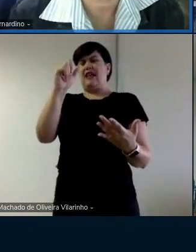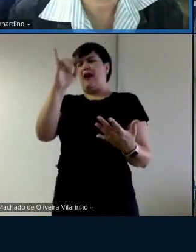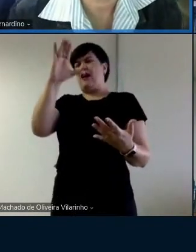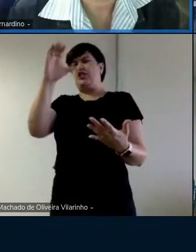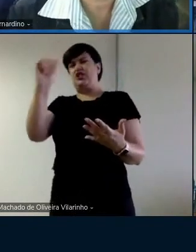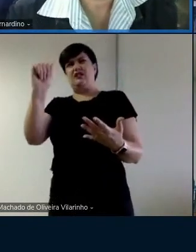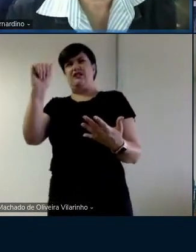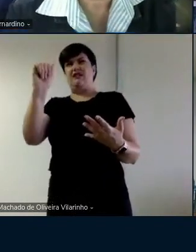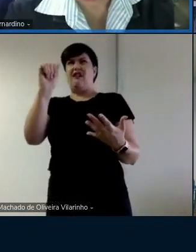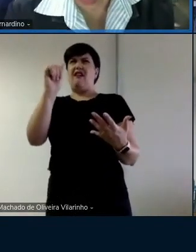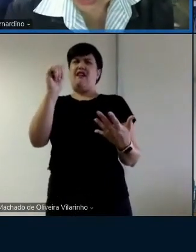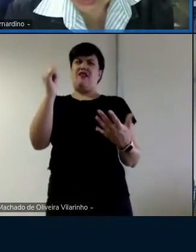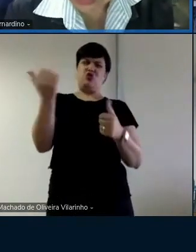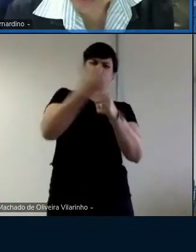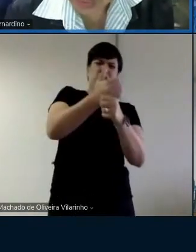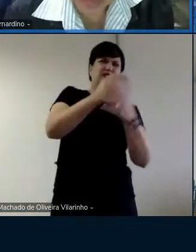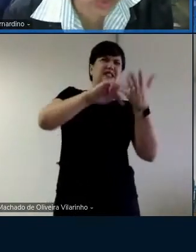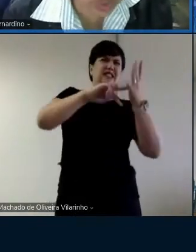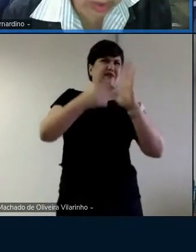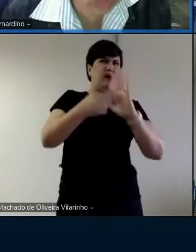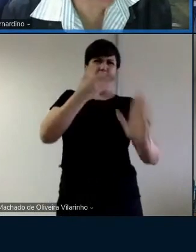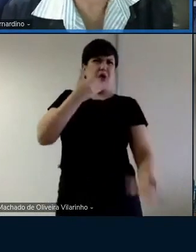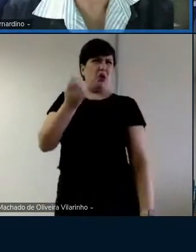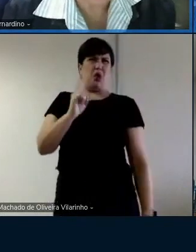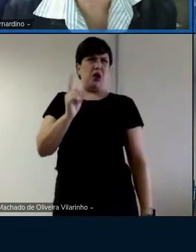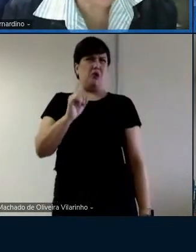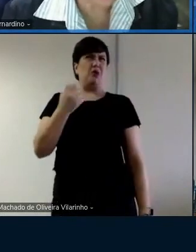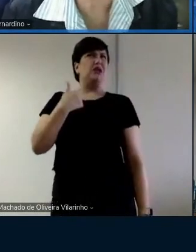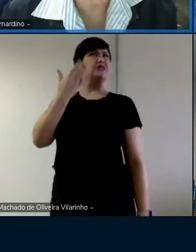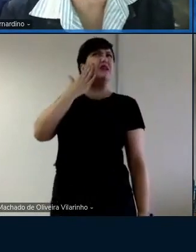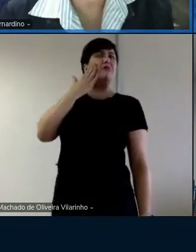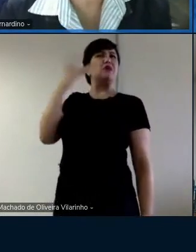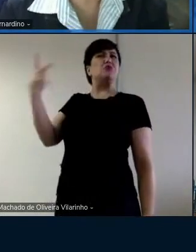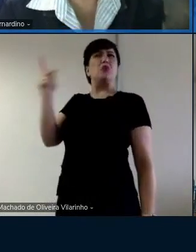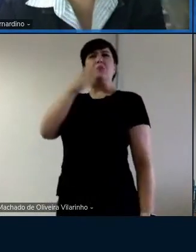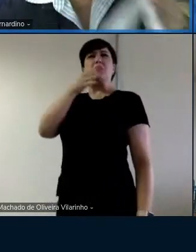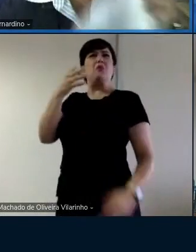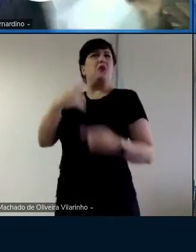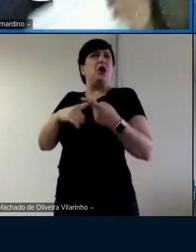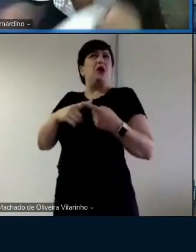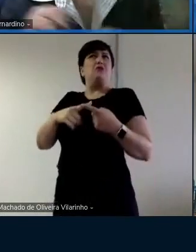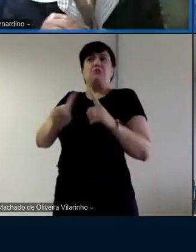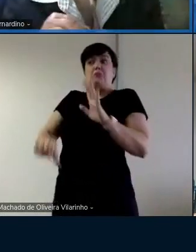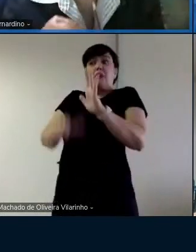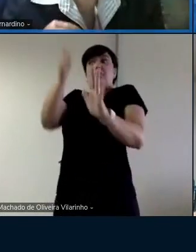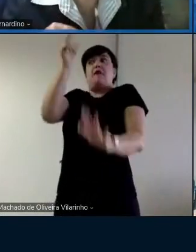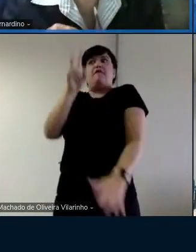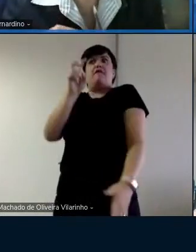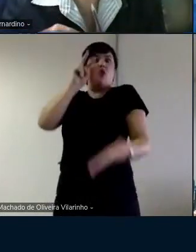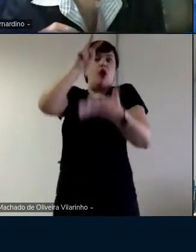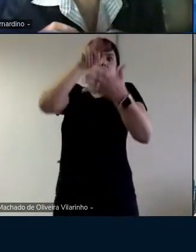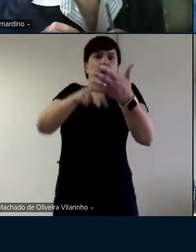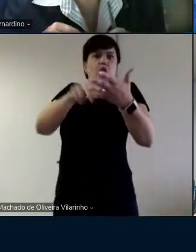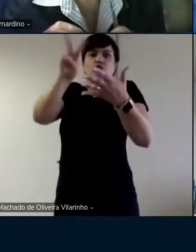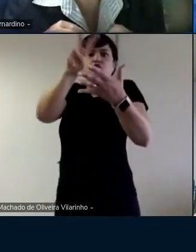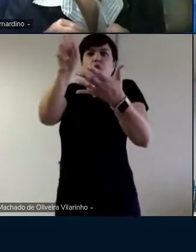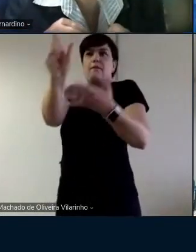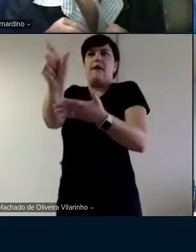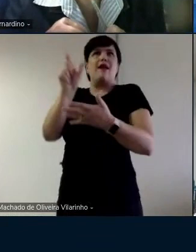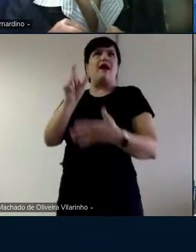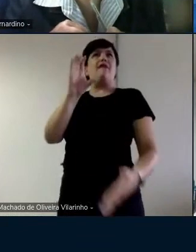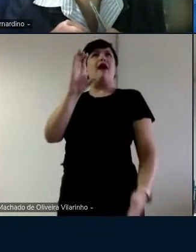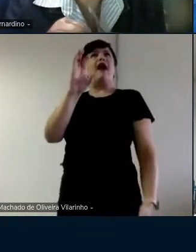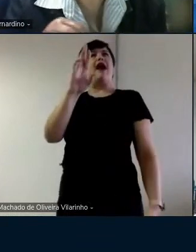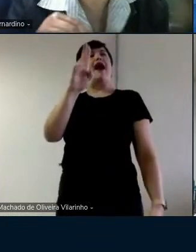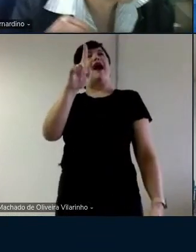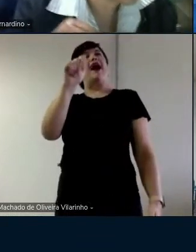significado? Eu só queria saber porque eu não... Foi a primeira vez que eu vi esse uso. A